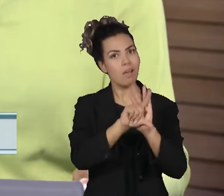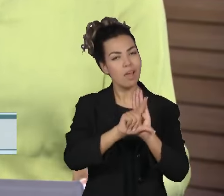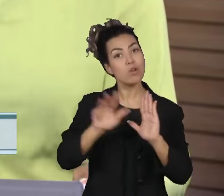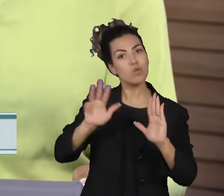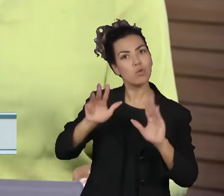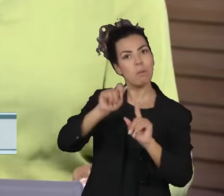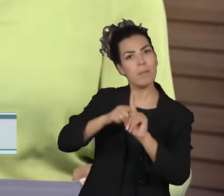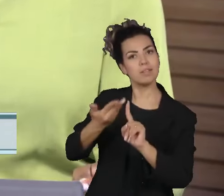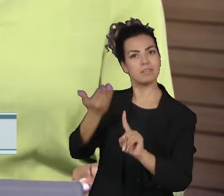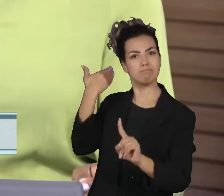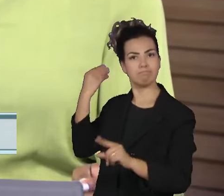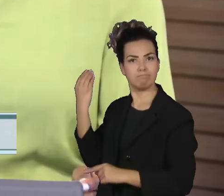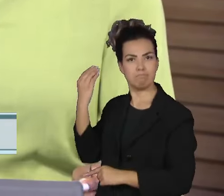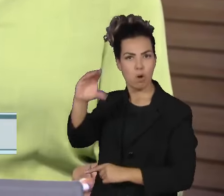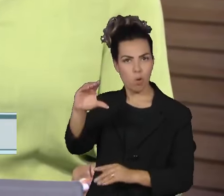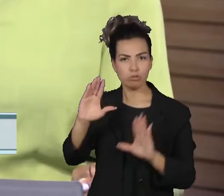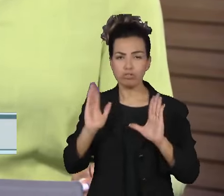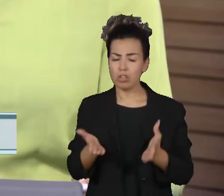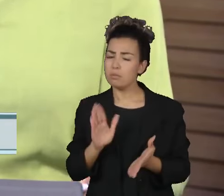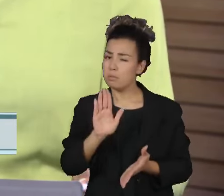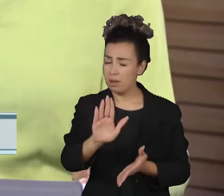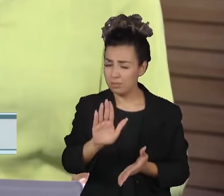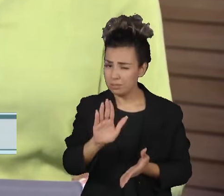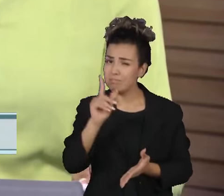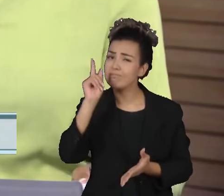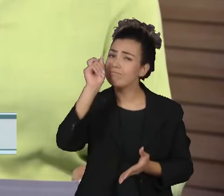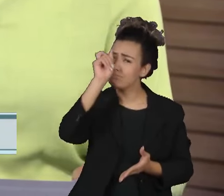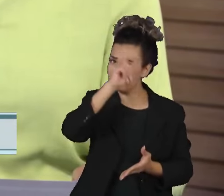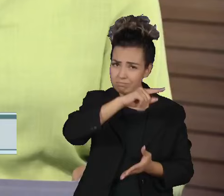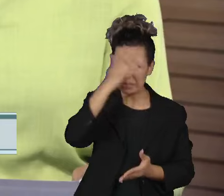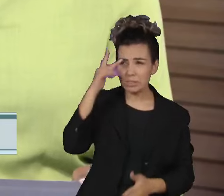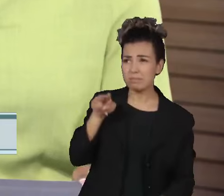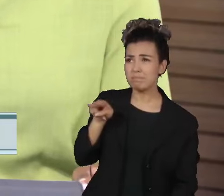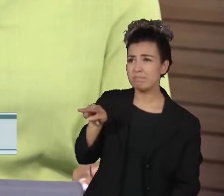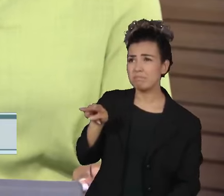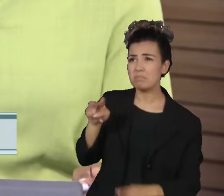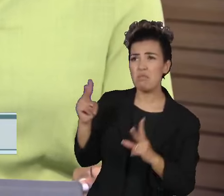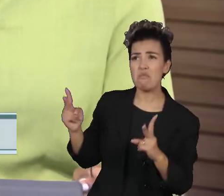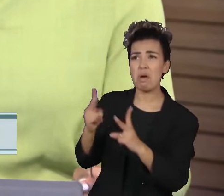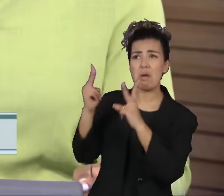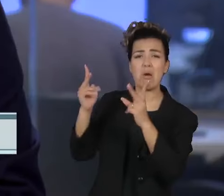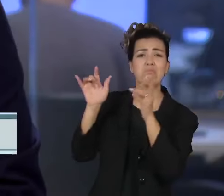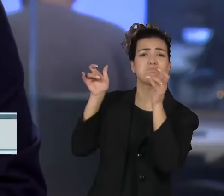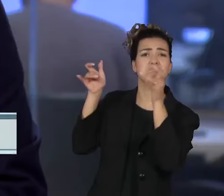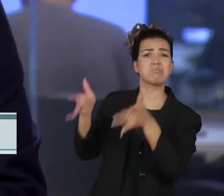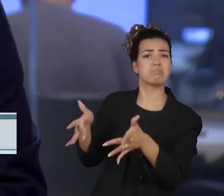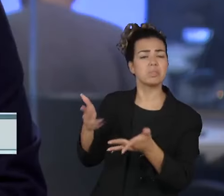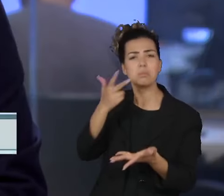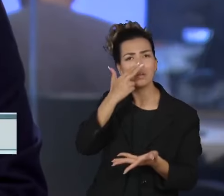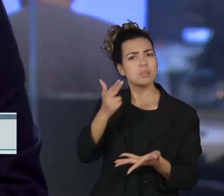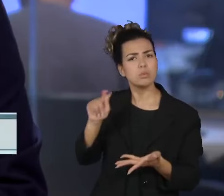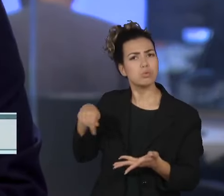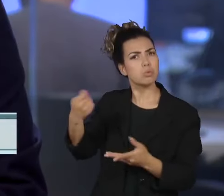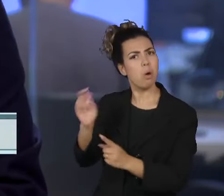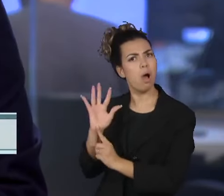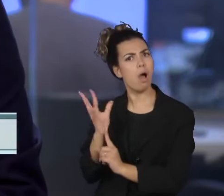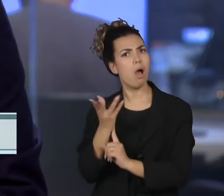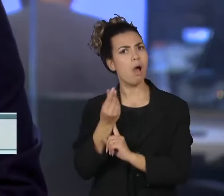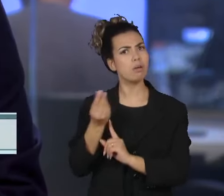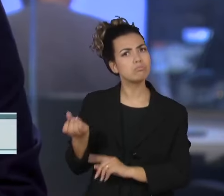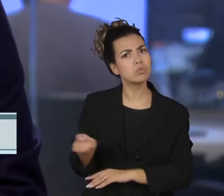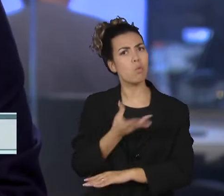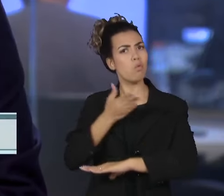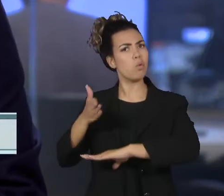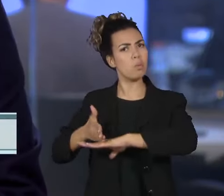mês, mas ainda enfrenta desafios para ser valorizado como arte contemporânea. Por isso, os artistas Mimura